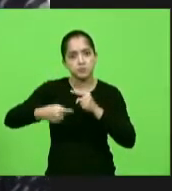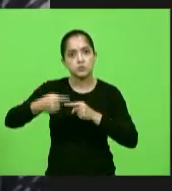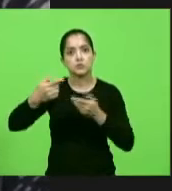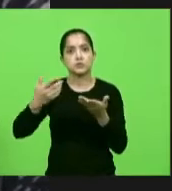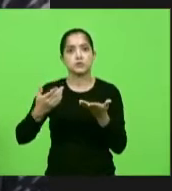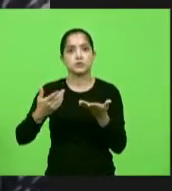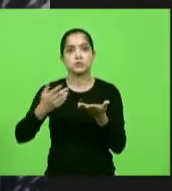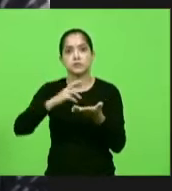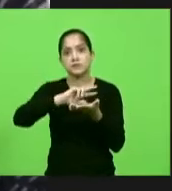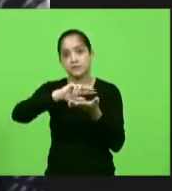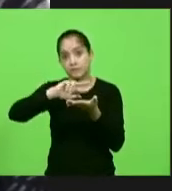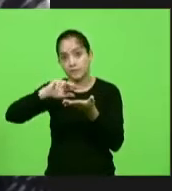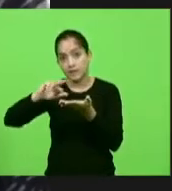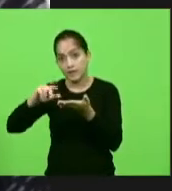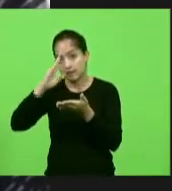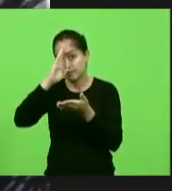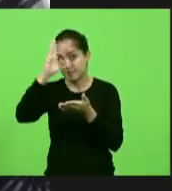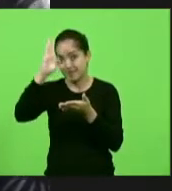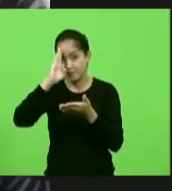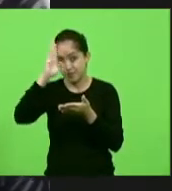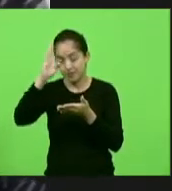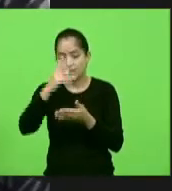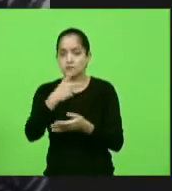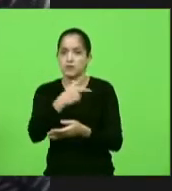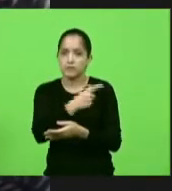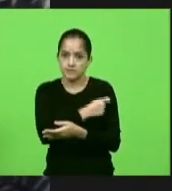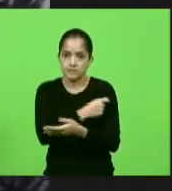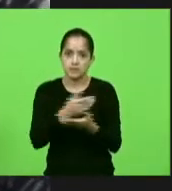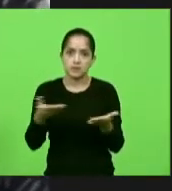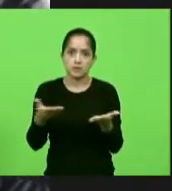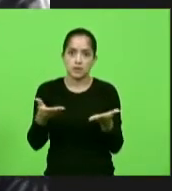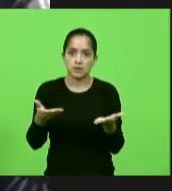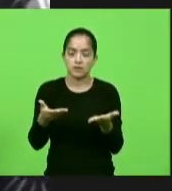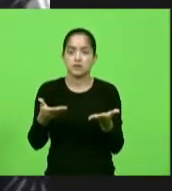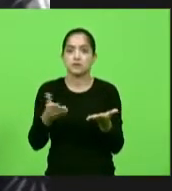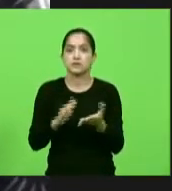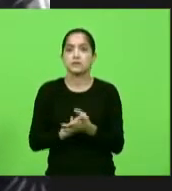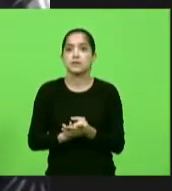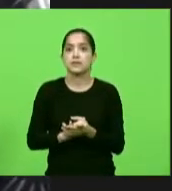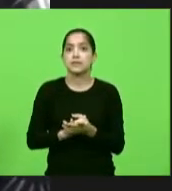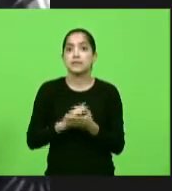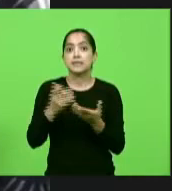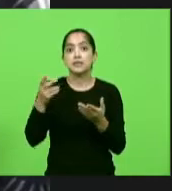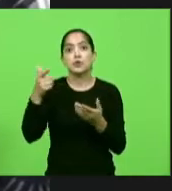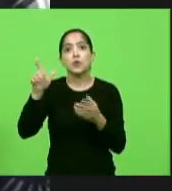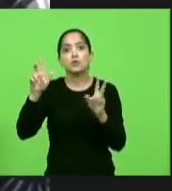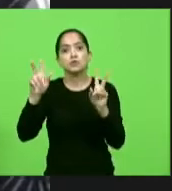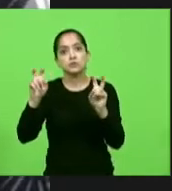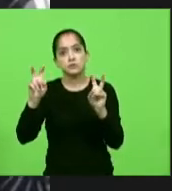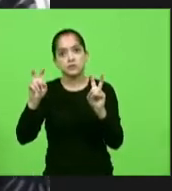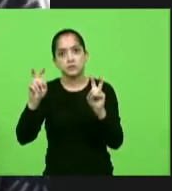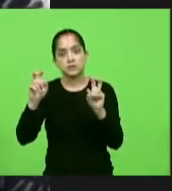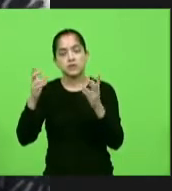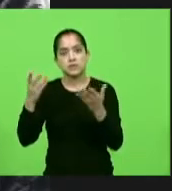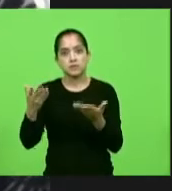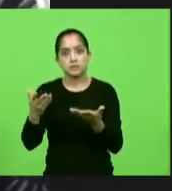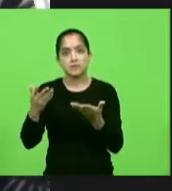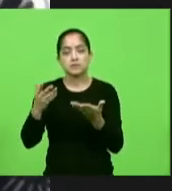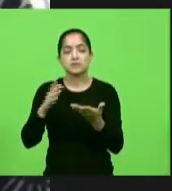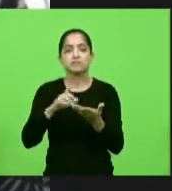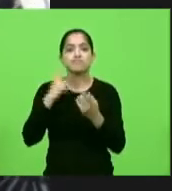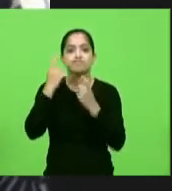que a prioridade das prioridades é a questão da vacina e, entre essas temáticas, a nossa